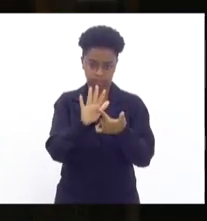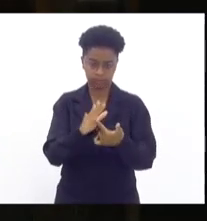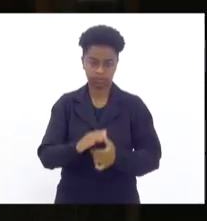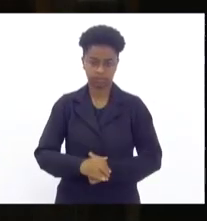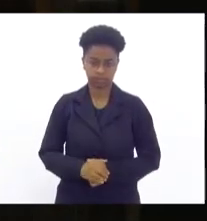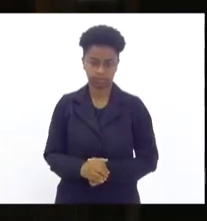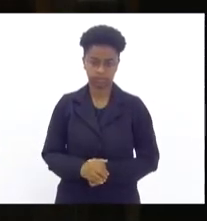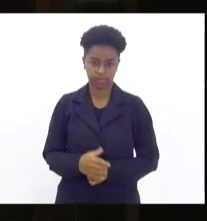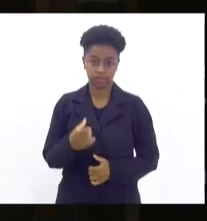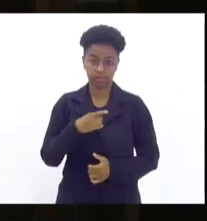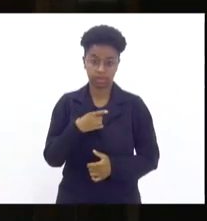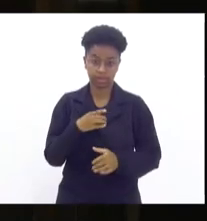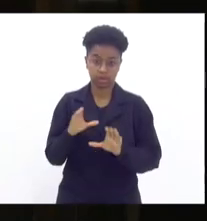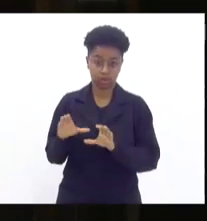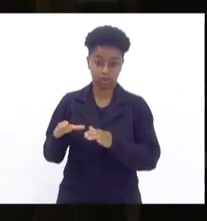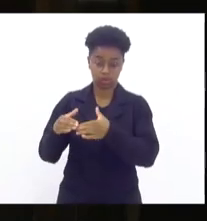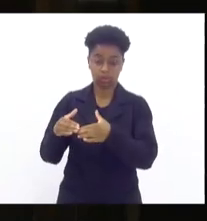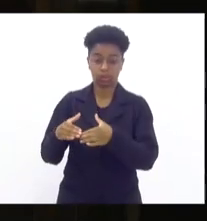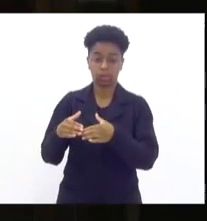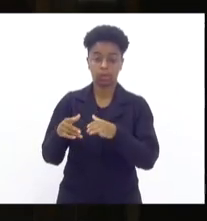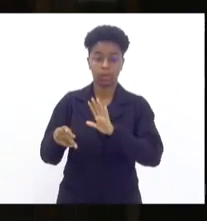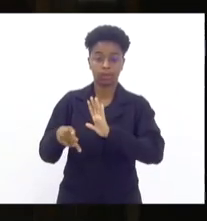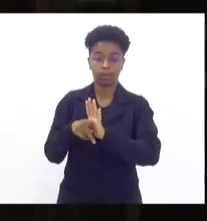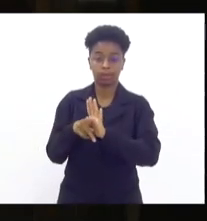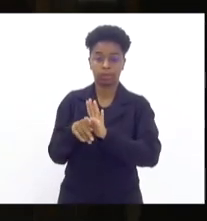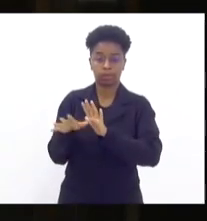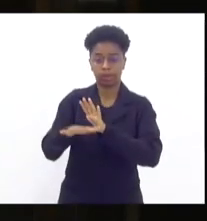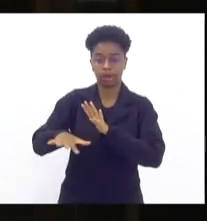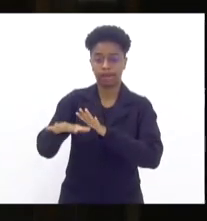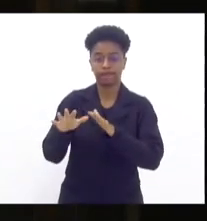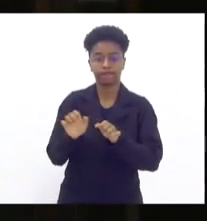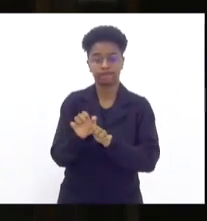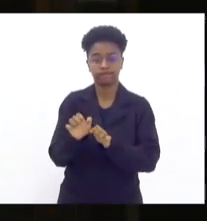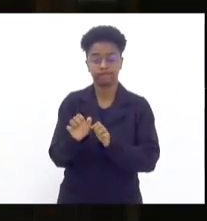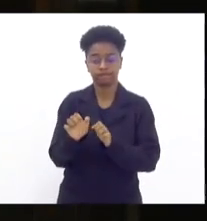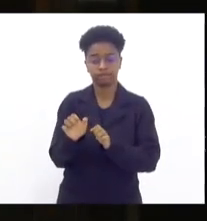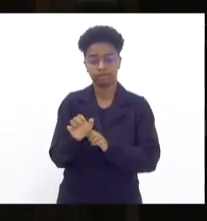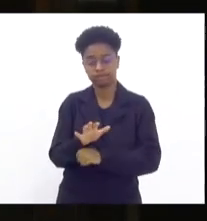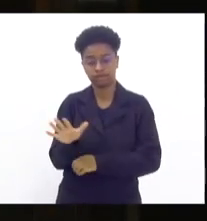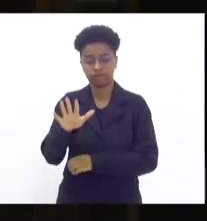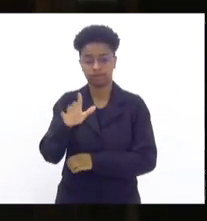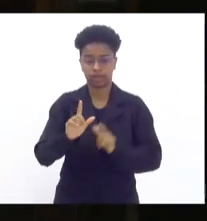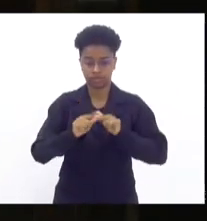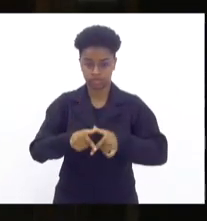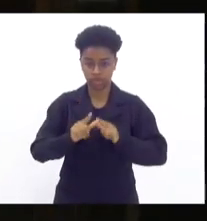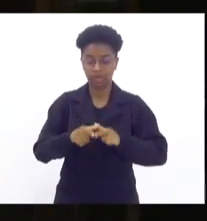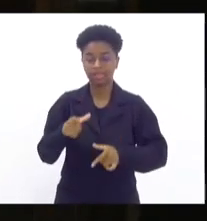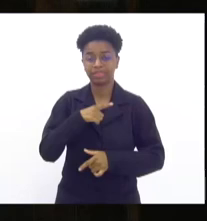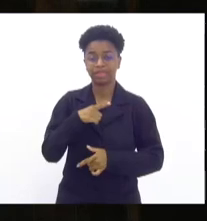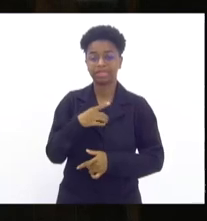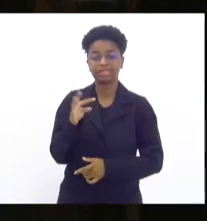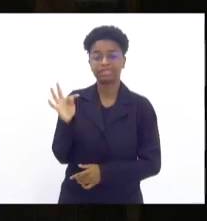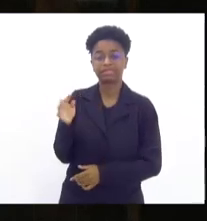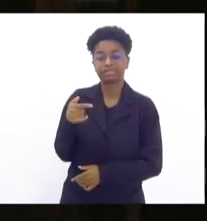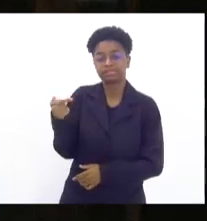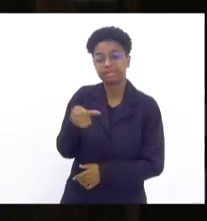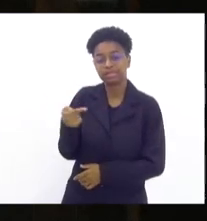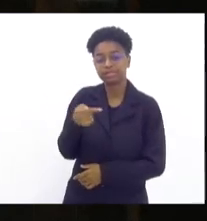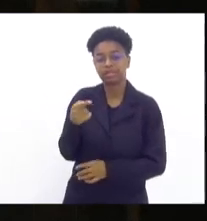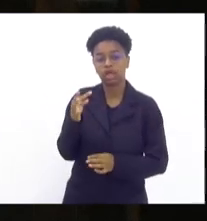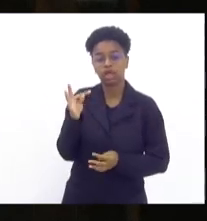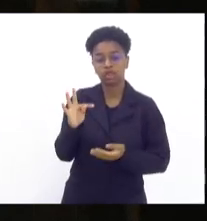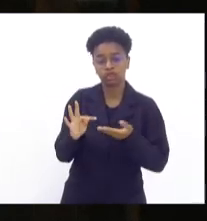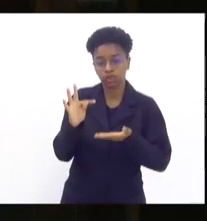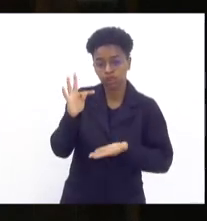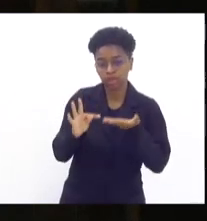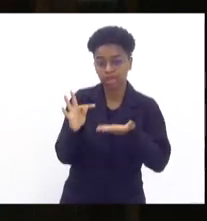as comunidades do Complexo de Israel, nós temos 77 toneladas retiradas só na comunidade do Complexo